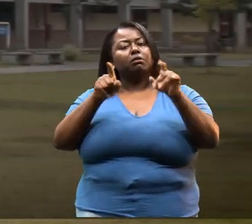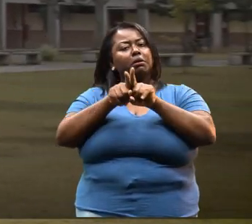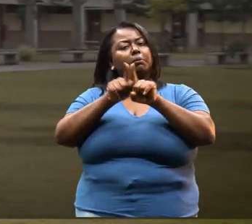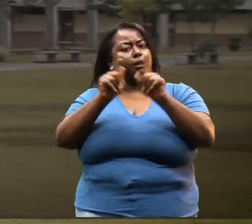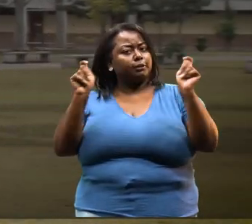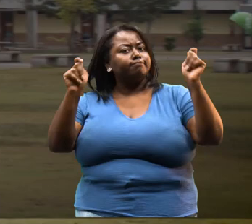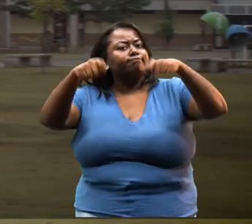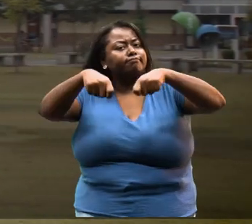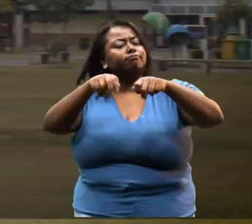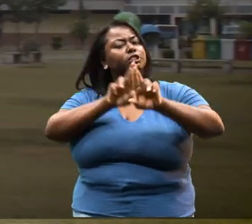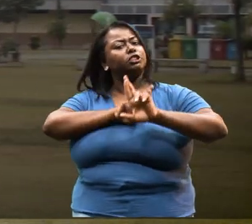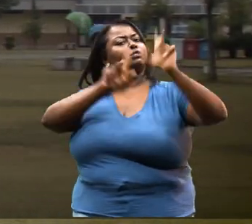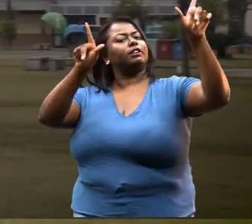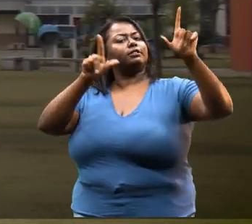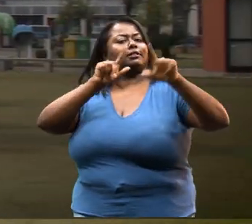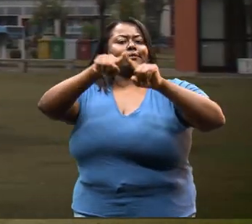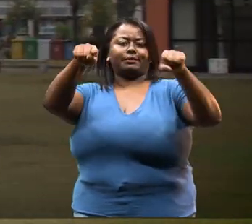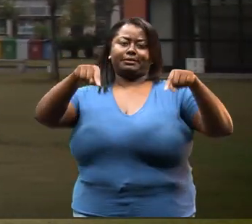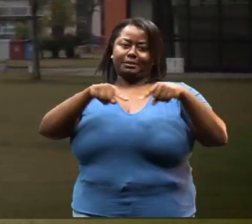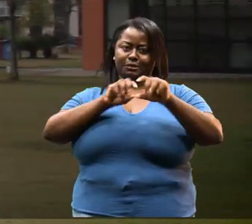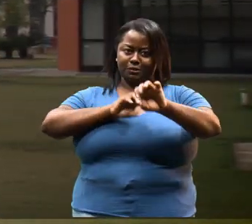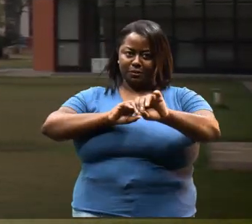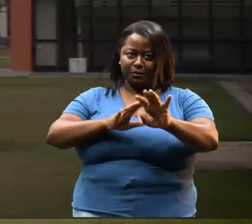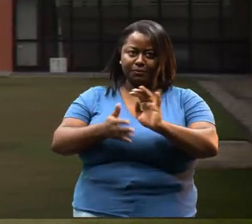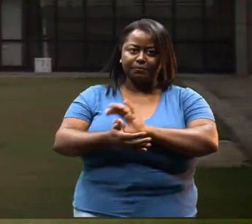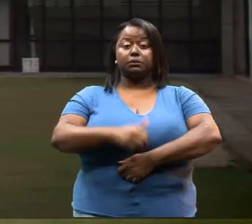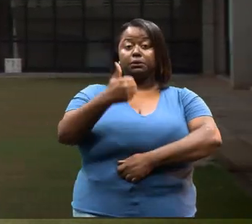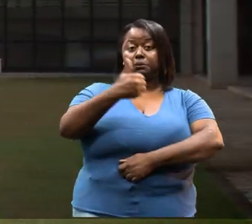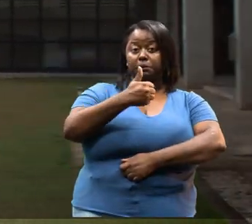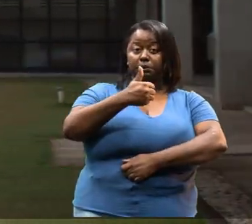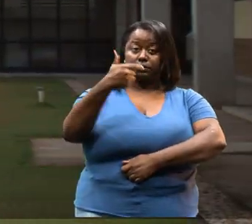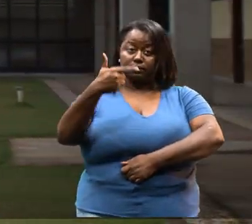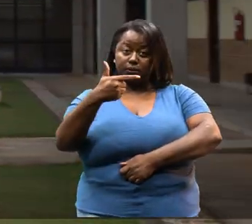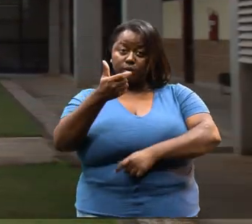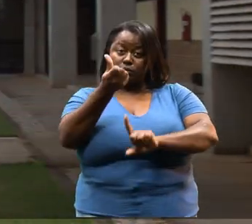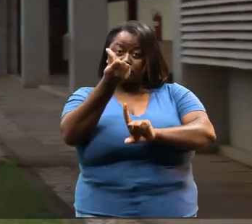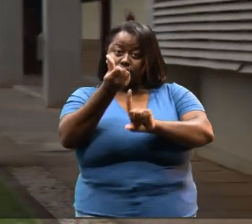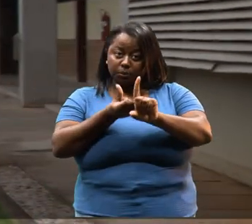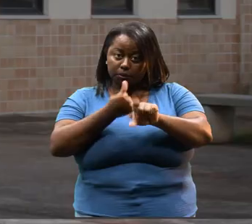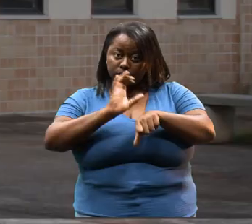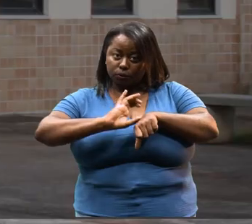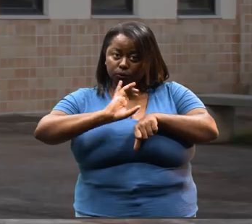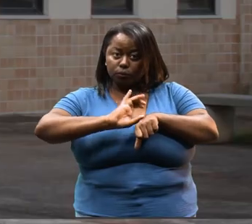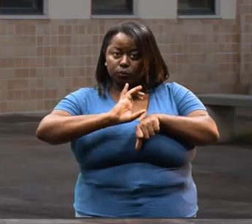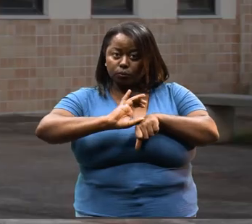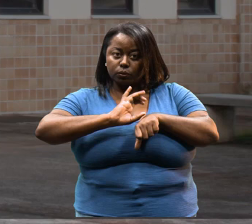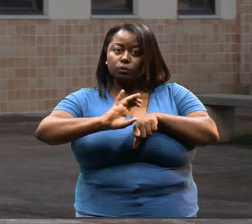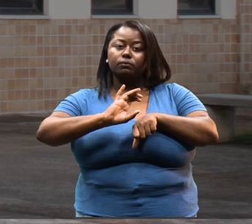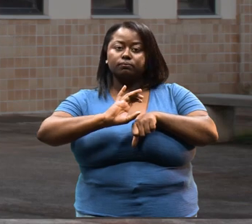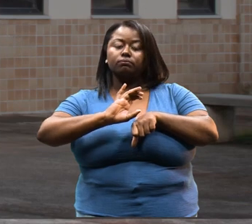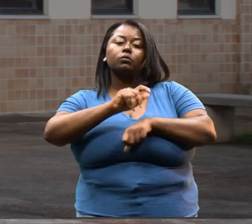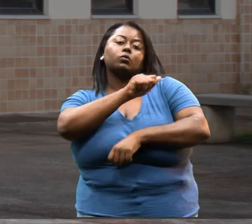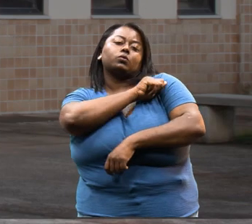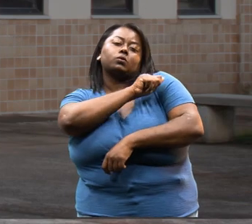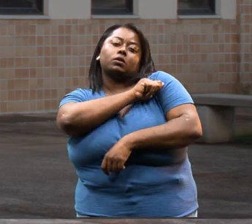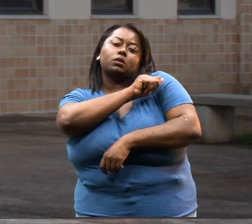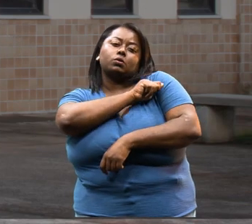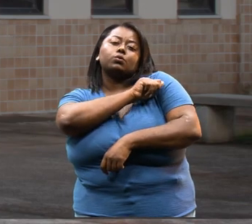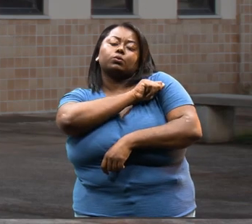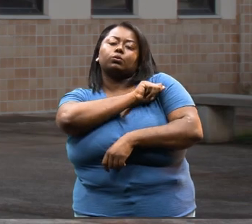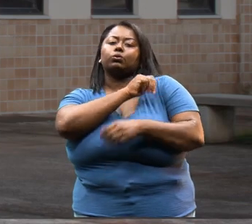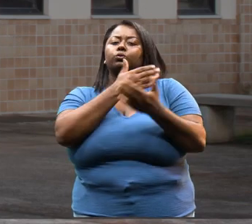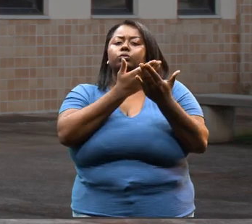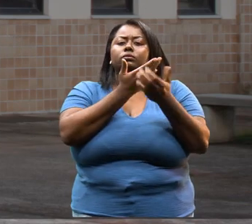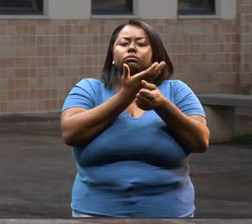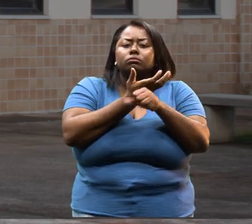e que possa fazer a diferença na sala de aula. Nos dois primeiros períodos do curso, os alunos